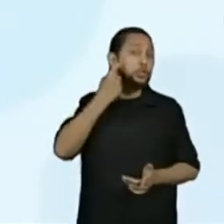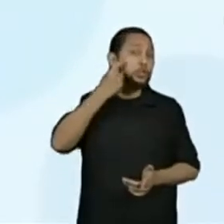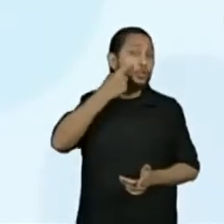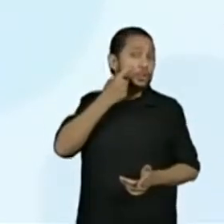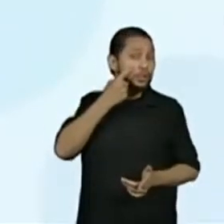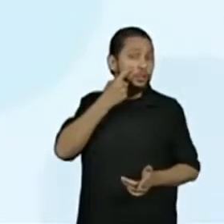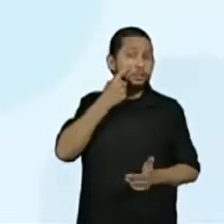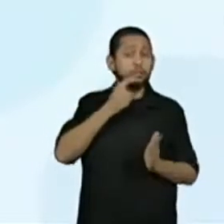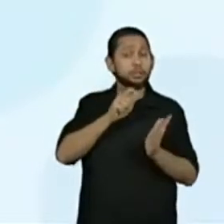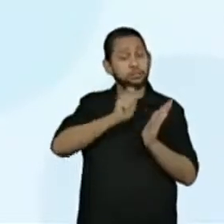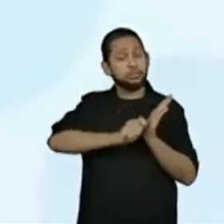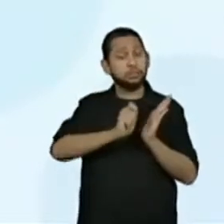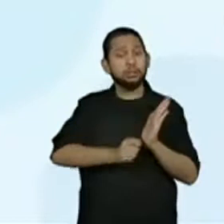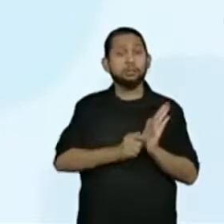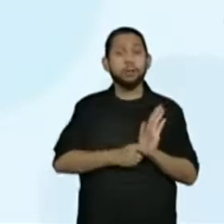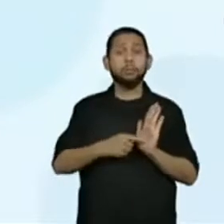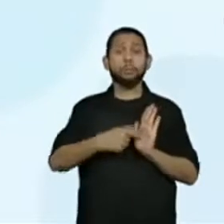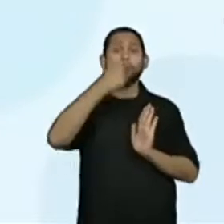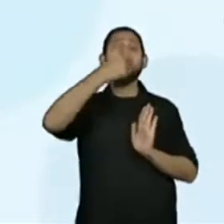colocar aqui embaixo a observação.